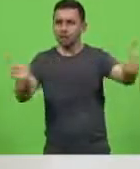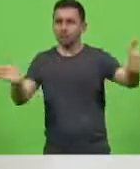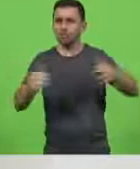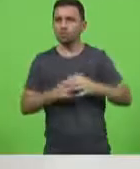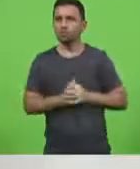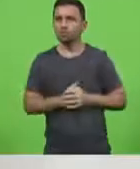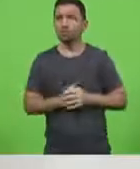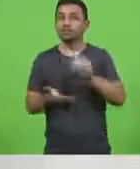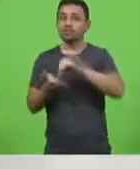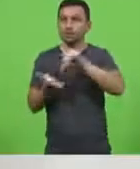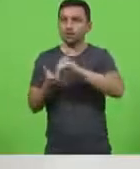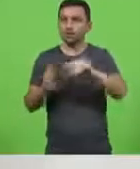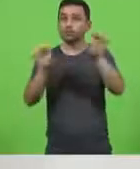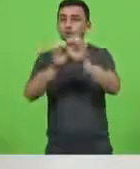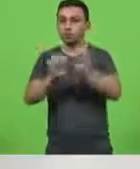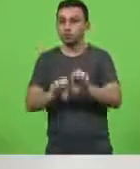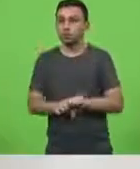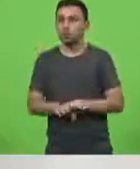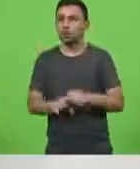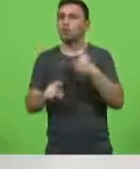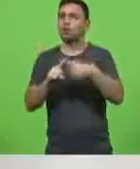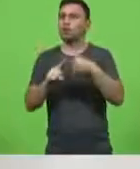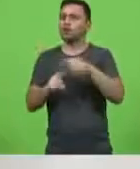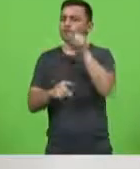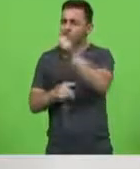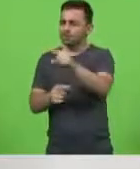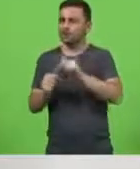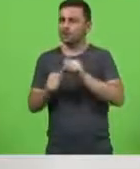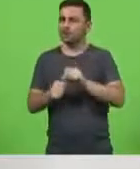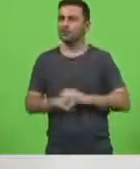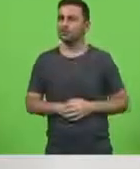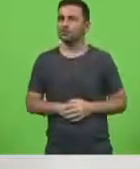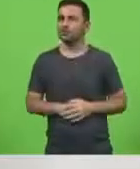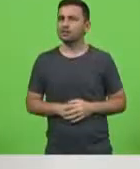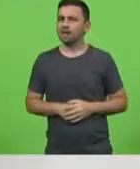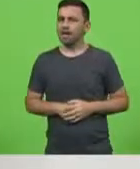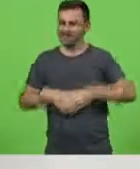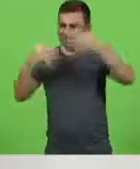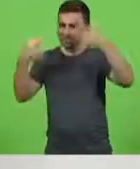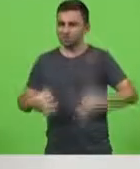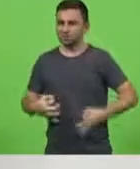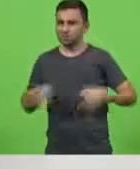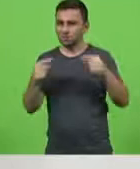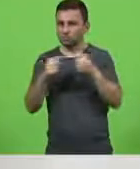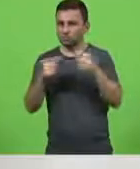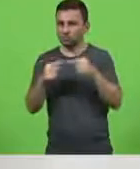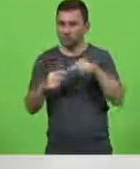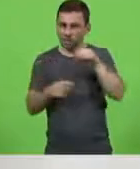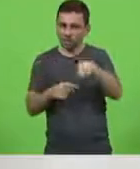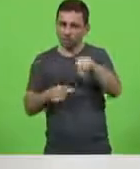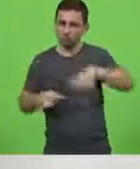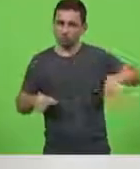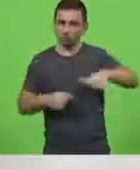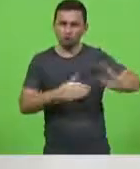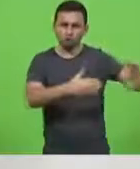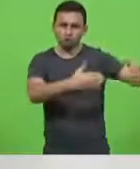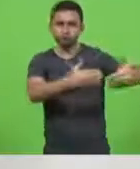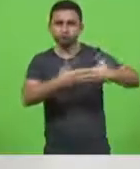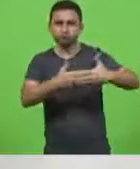secretário de infraestrutura por que o senhor faz isso? o senhor acha moral isso? manter esse mercado fechado